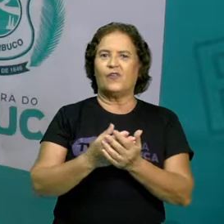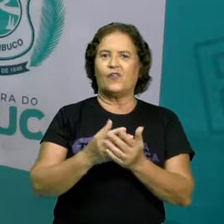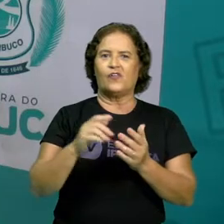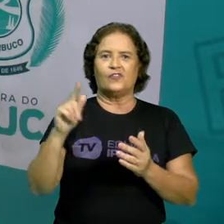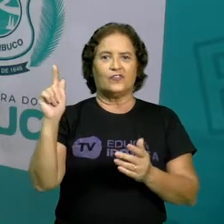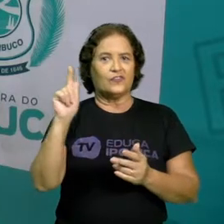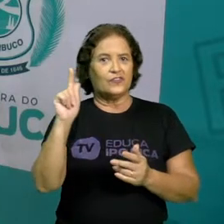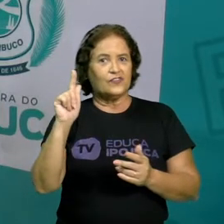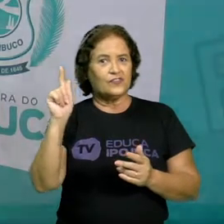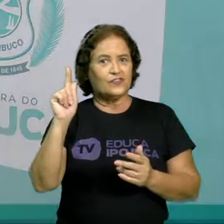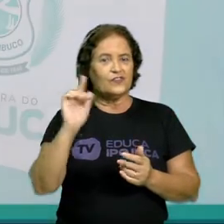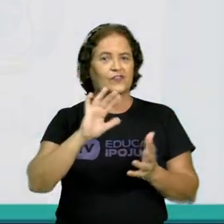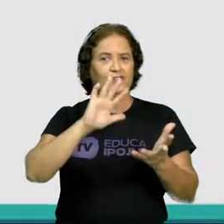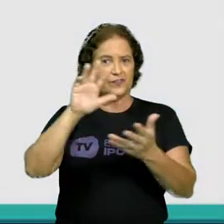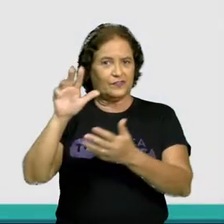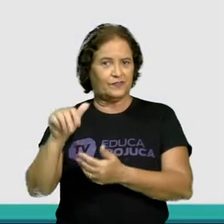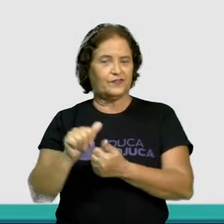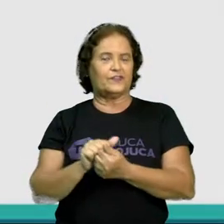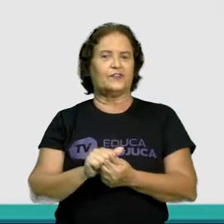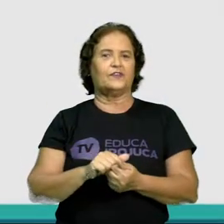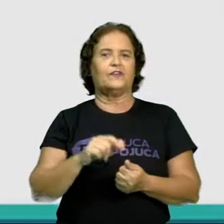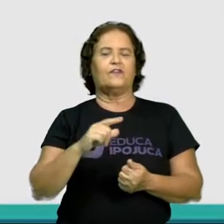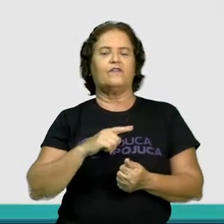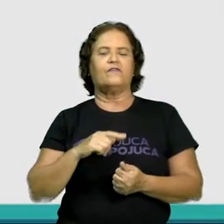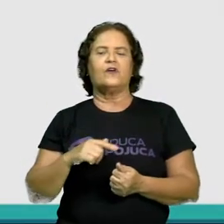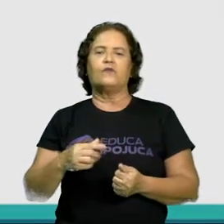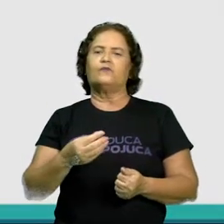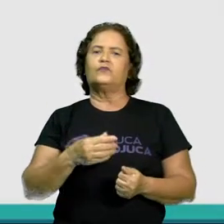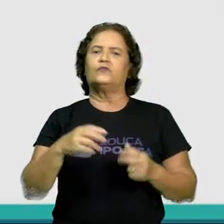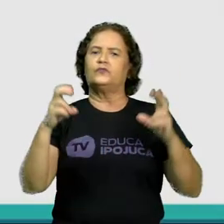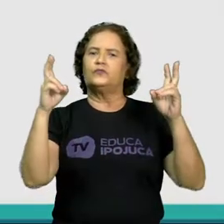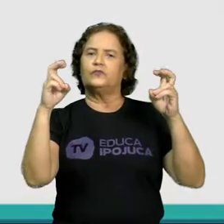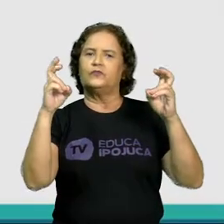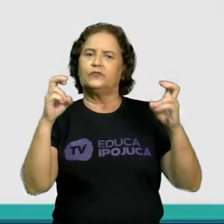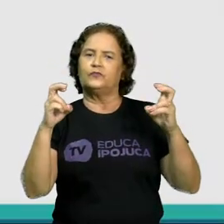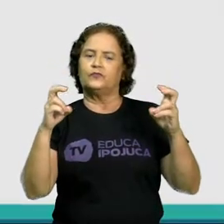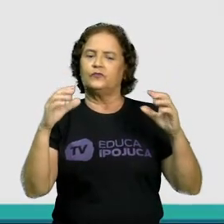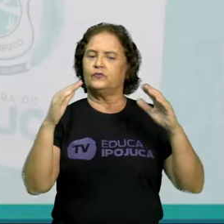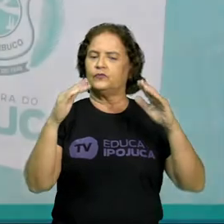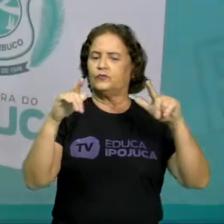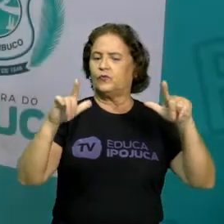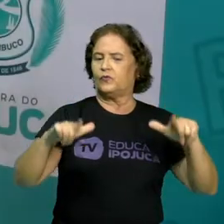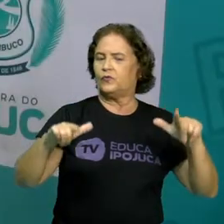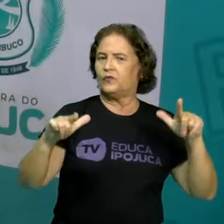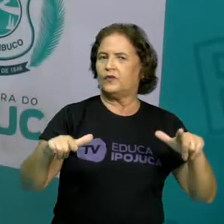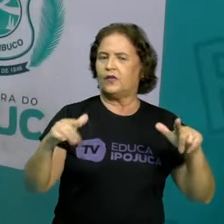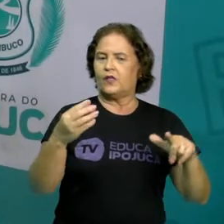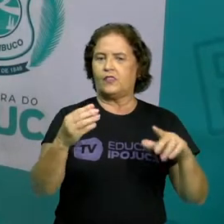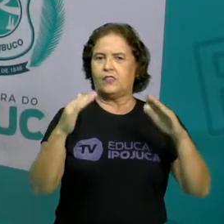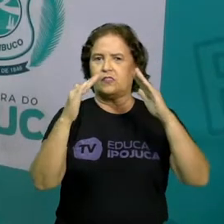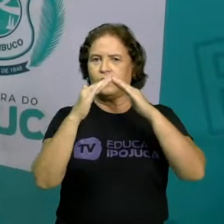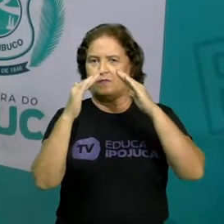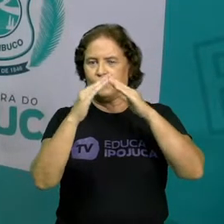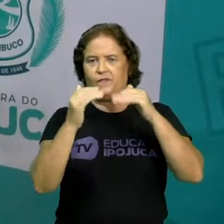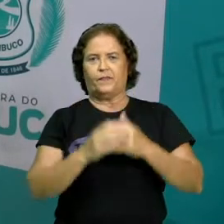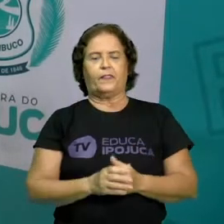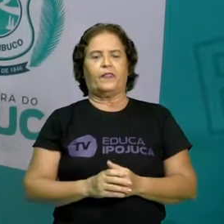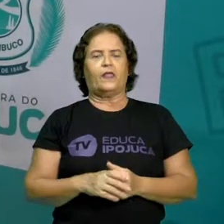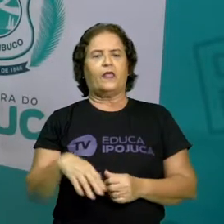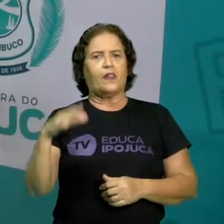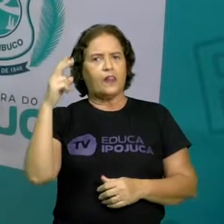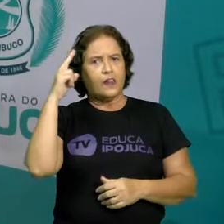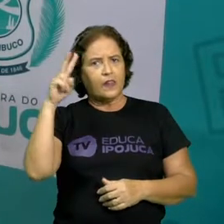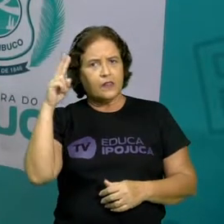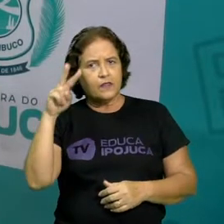nós iremos falar sobre lugares de vivências. Vocês lembram, crianças, que na aula anterior nós vimos